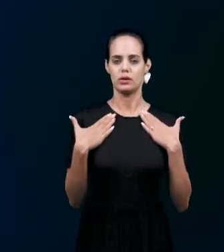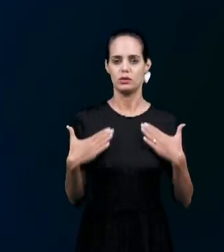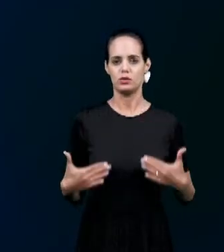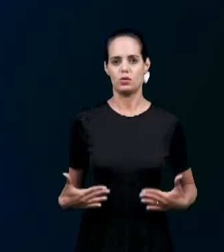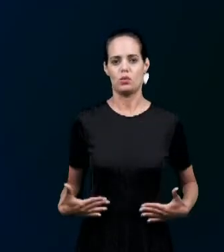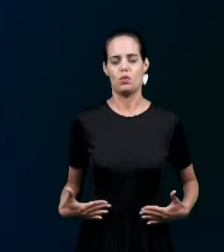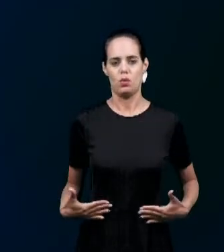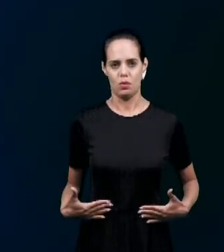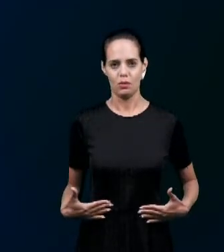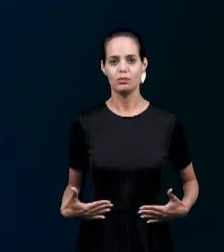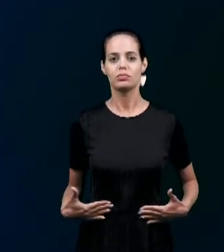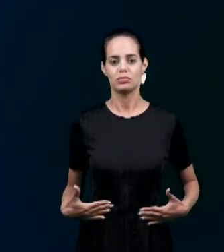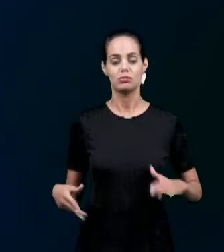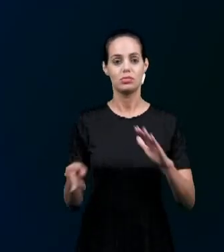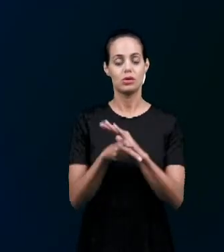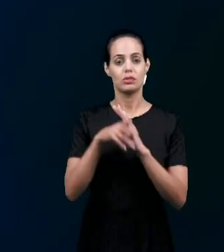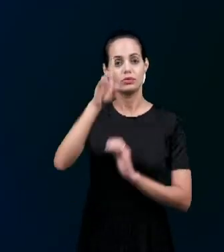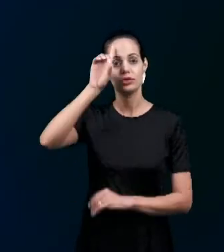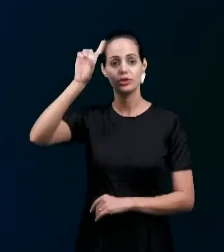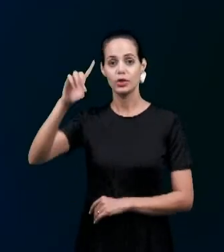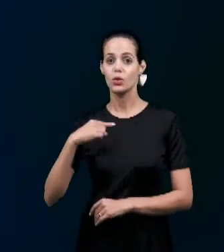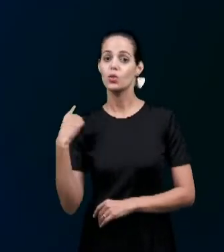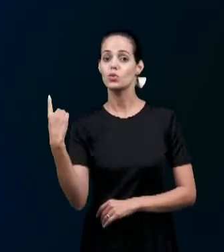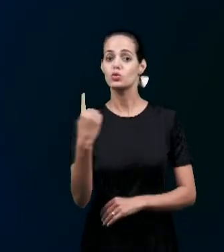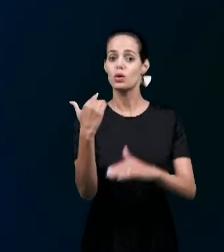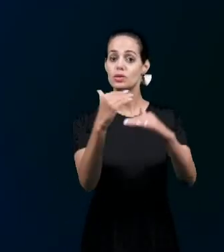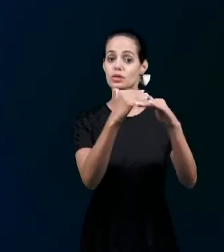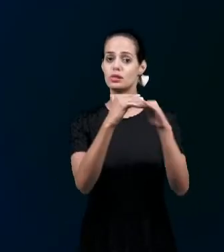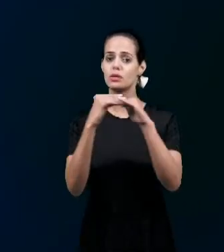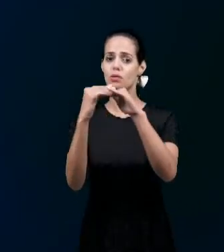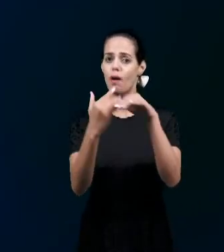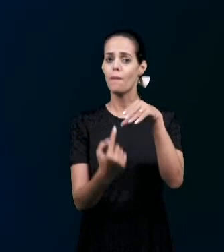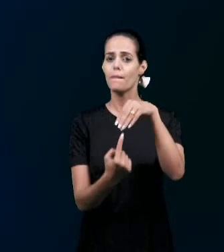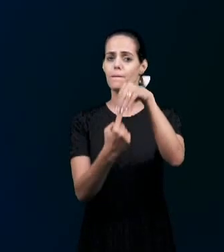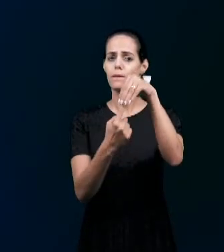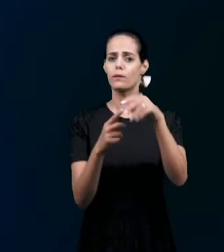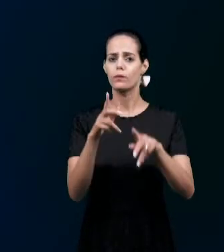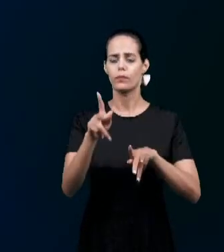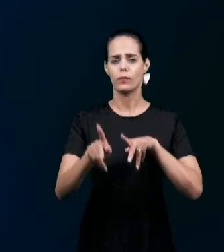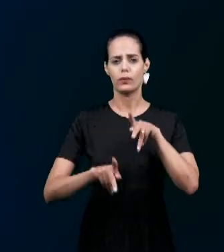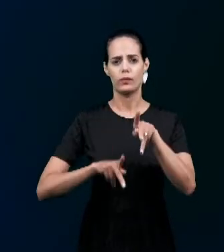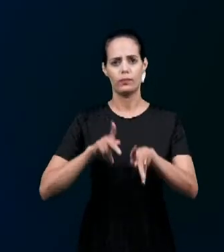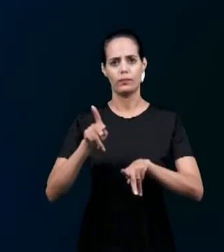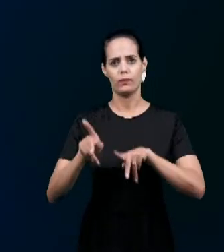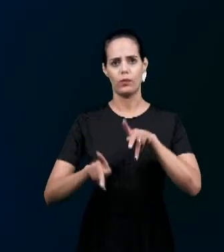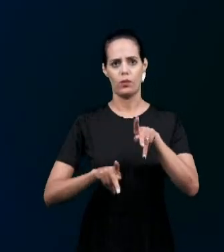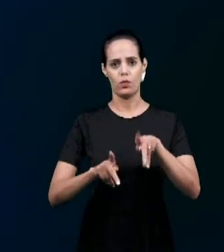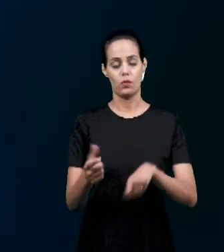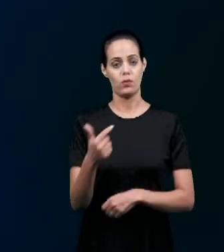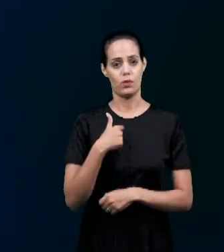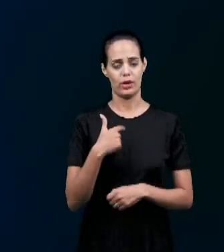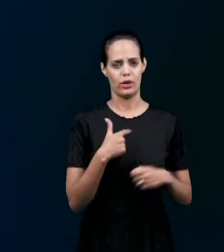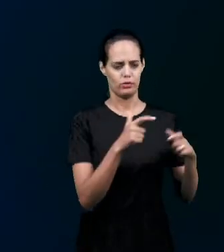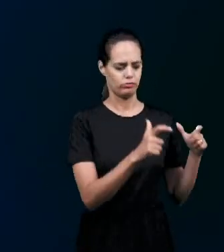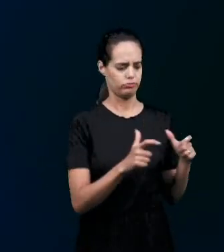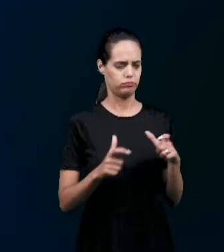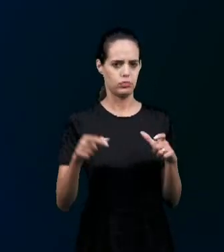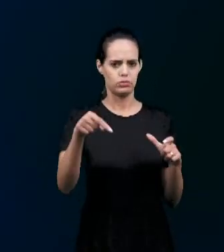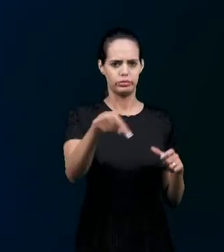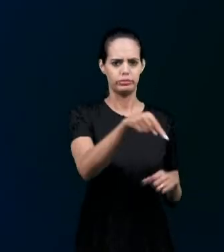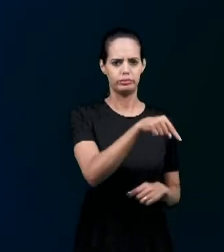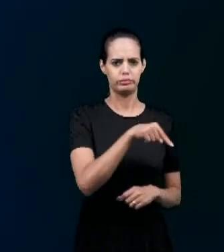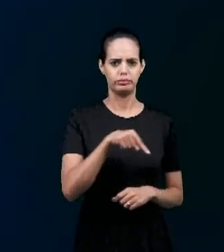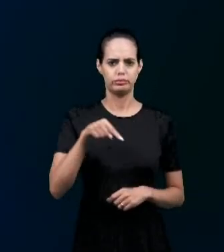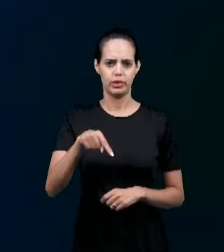somos únicos Somos um povo E Pelos lugares Que eu tive a oportunidade De passar Foi